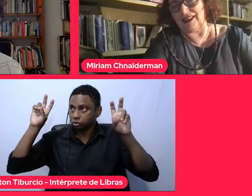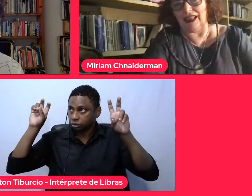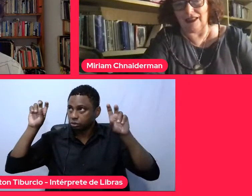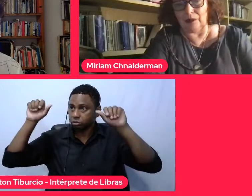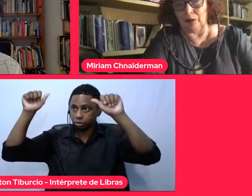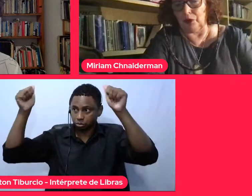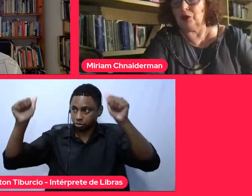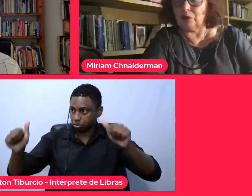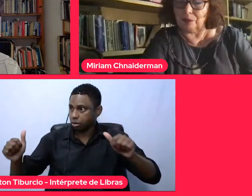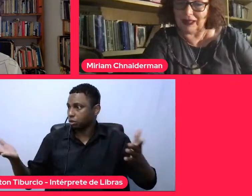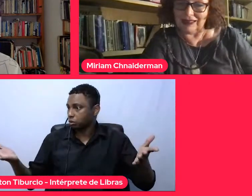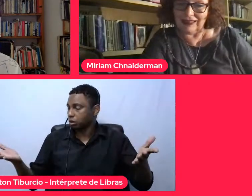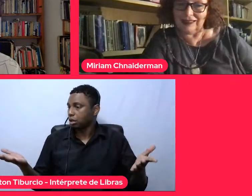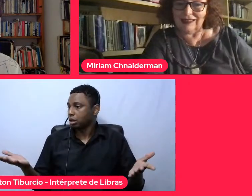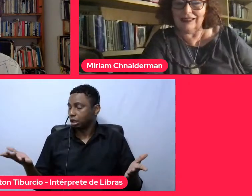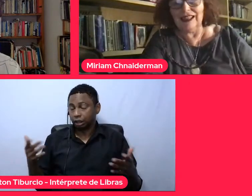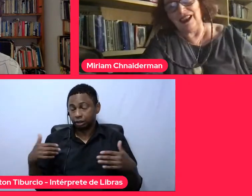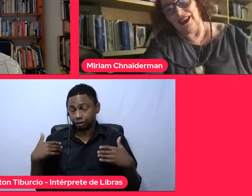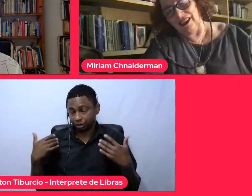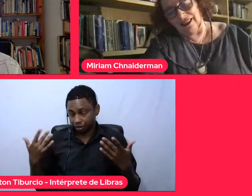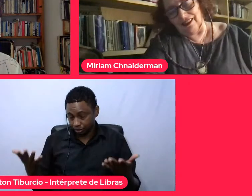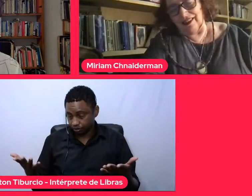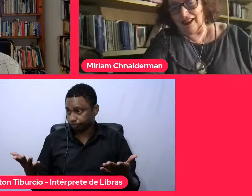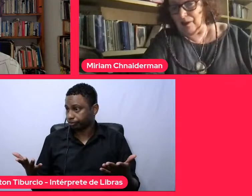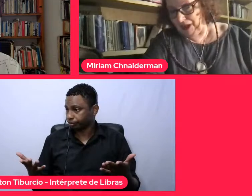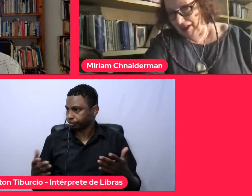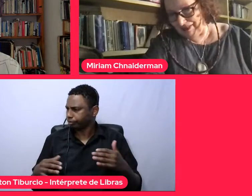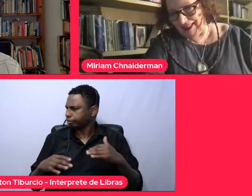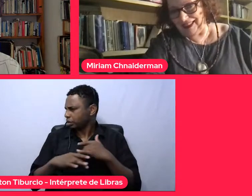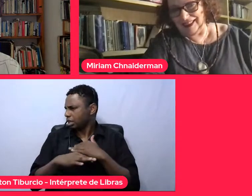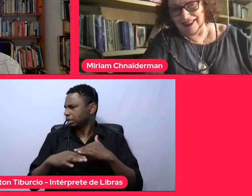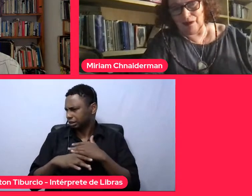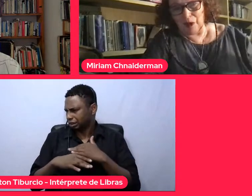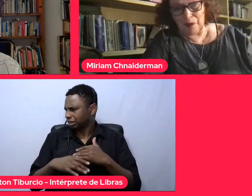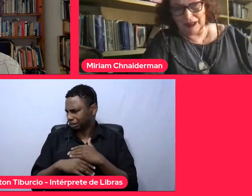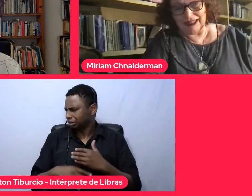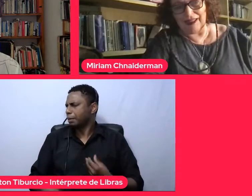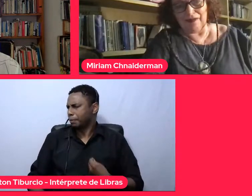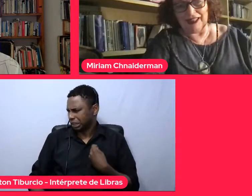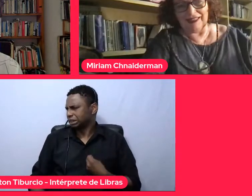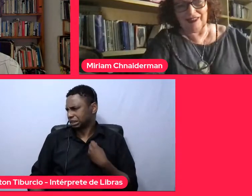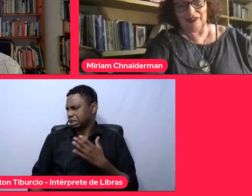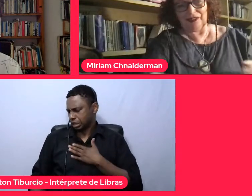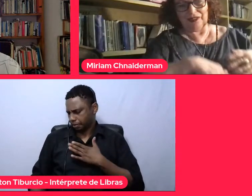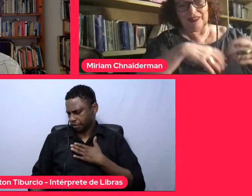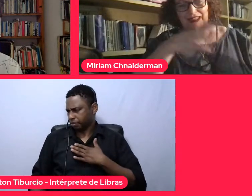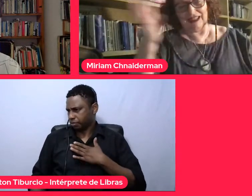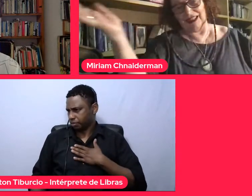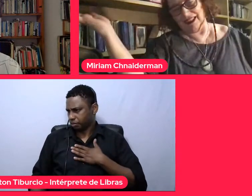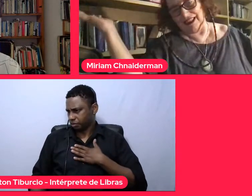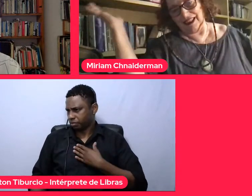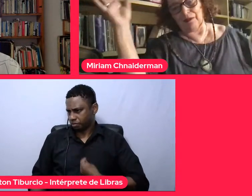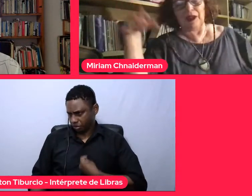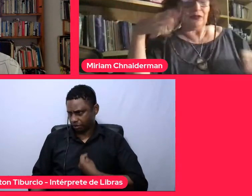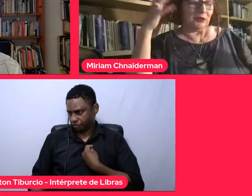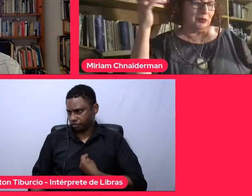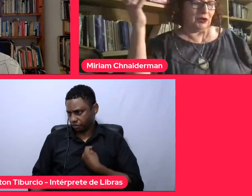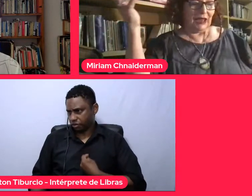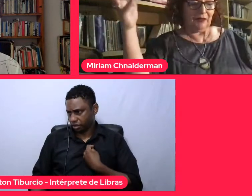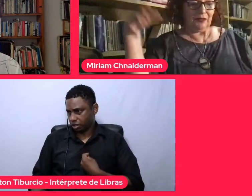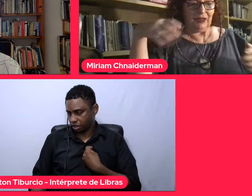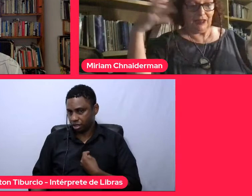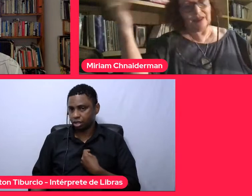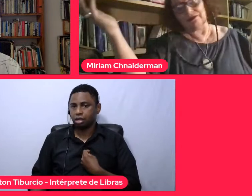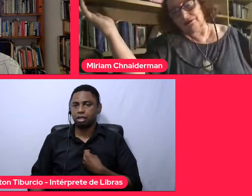a cidade é muito presente na minha vida, no meu pensamento, e na minha